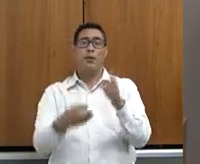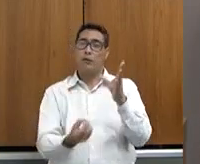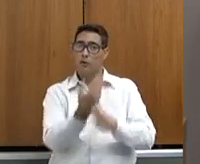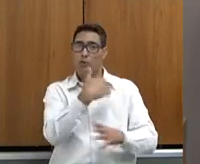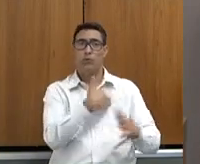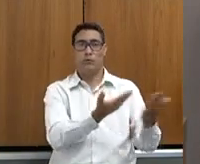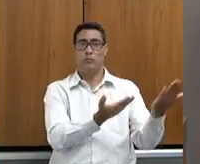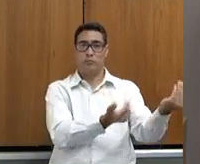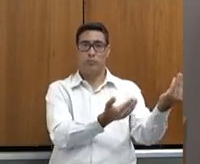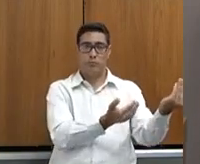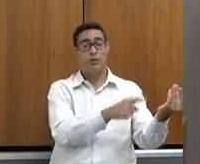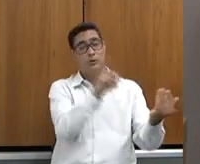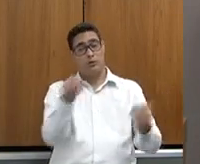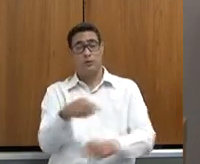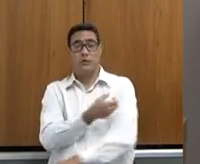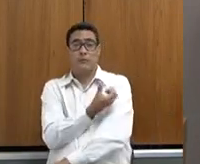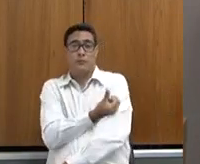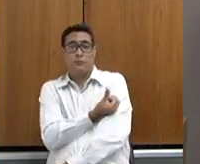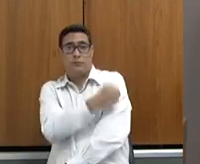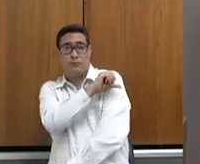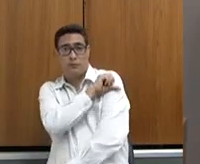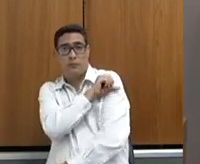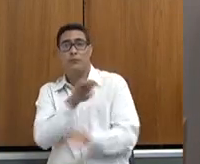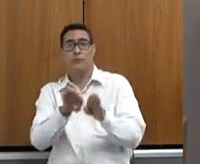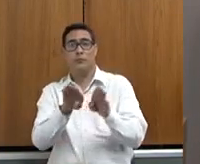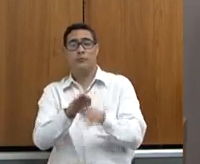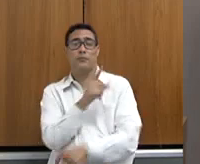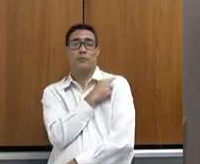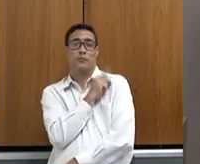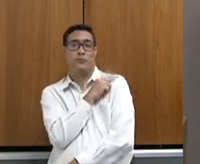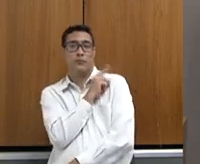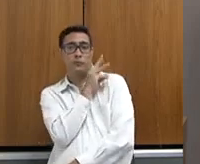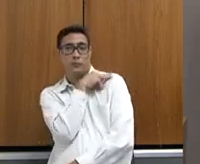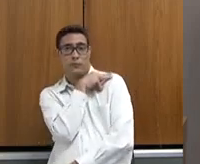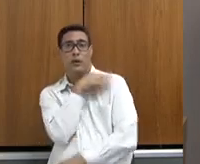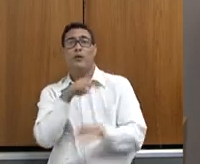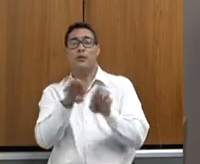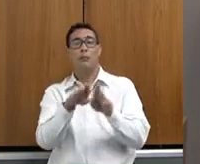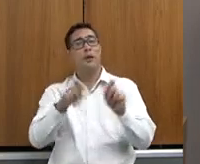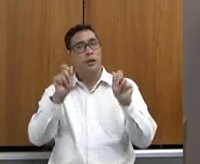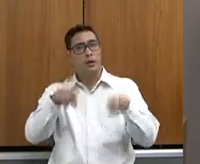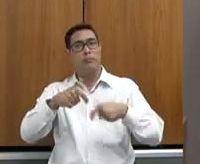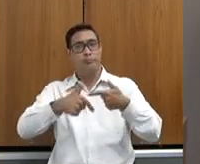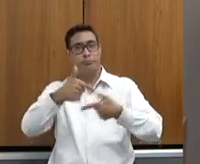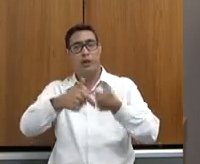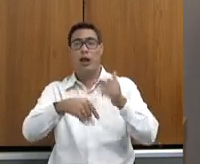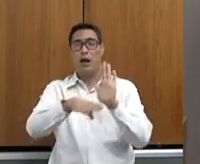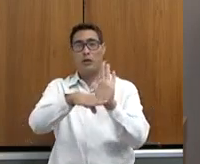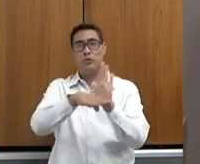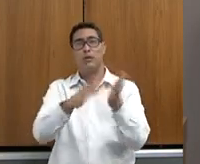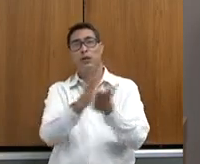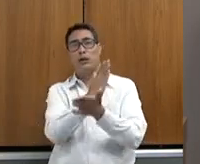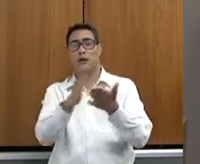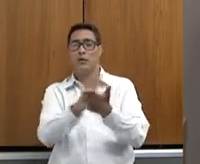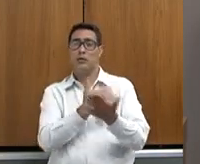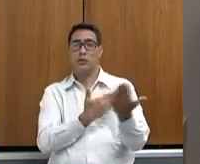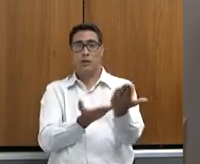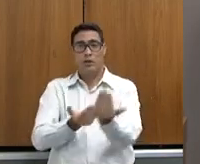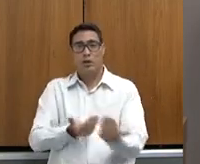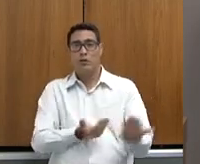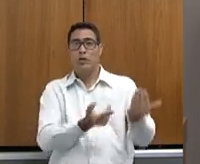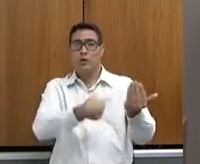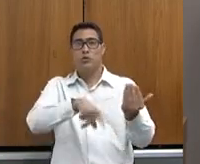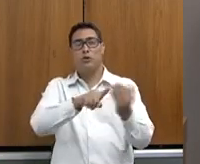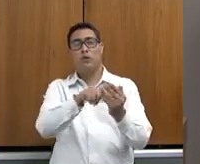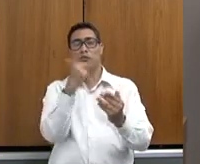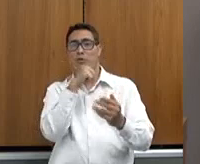para o ensino médio, onde nós começamos até a trabalhar com a possibilidade de treinar alguns adolescentes para poder começar a fazer a